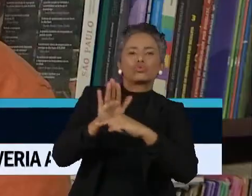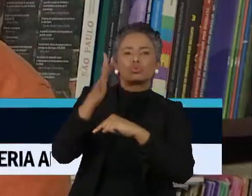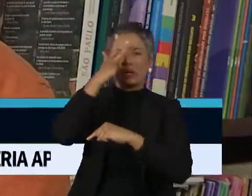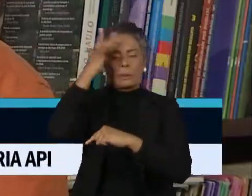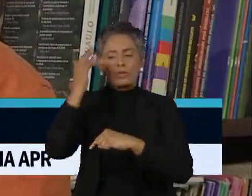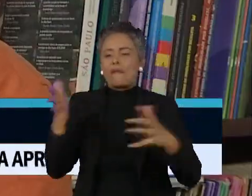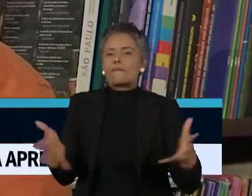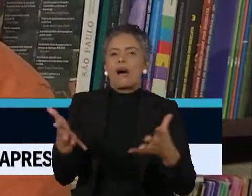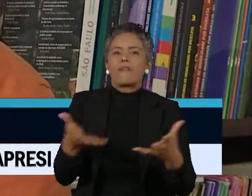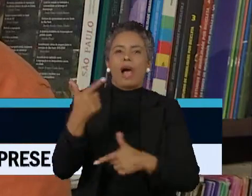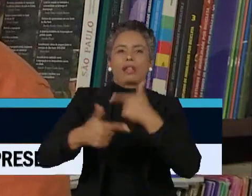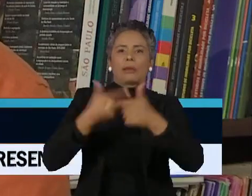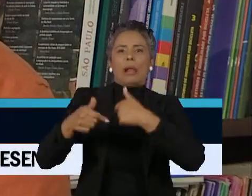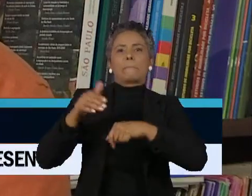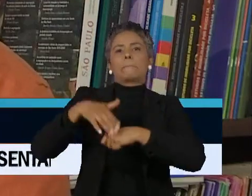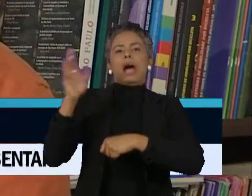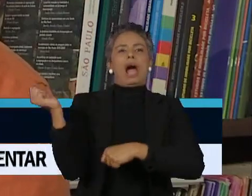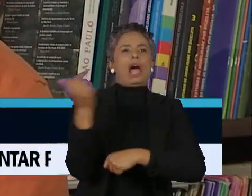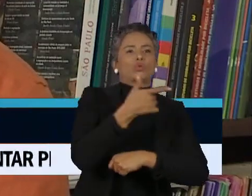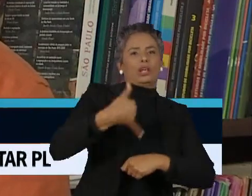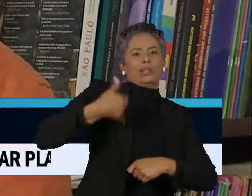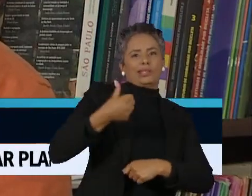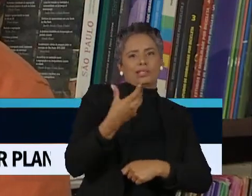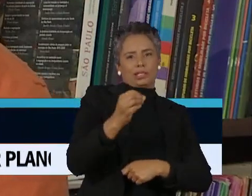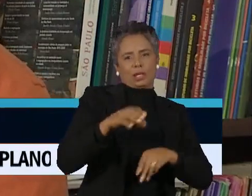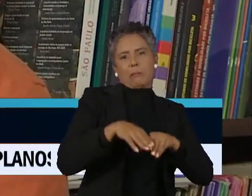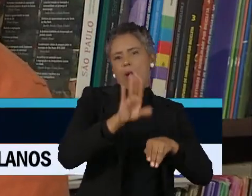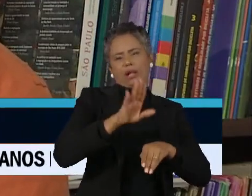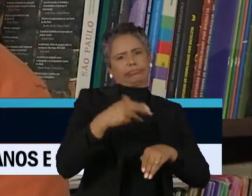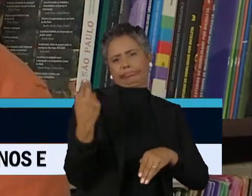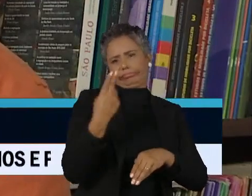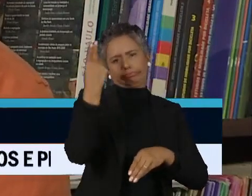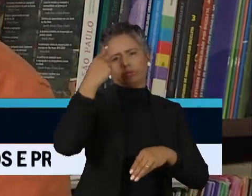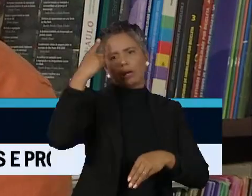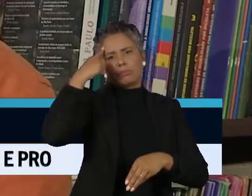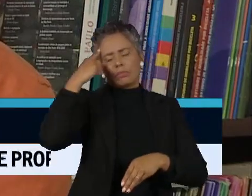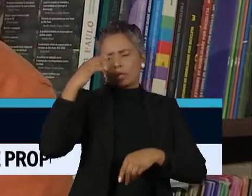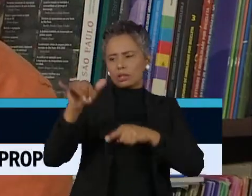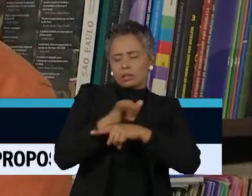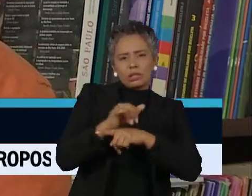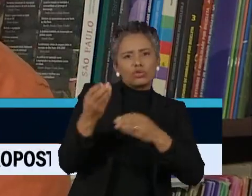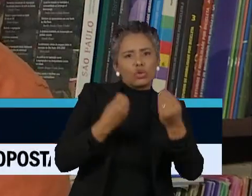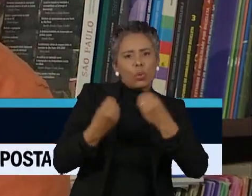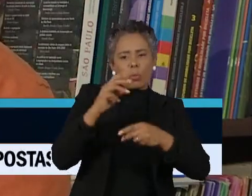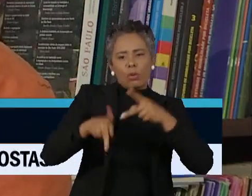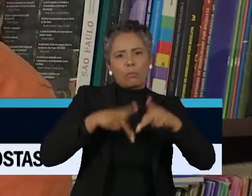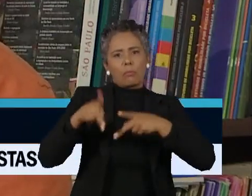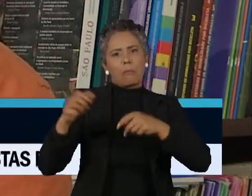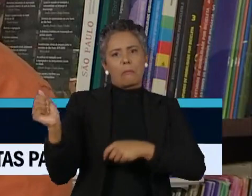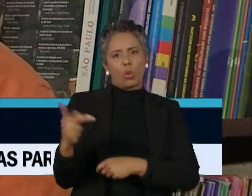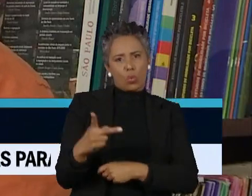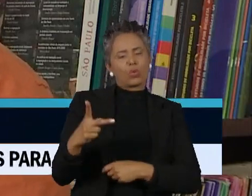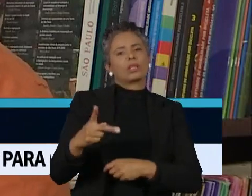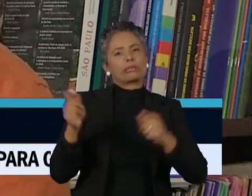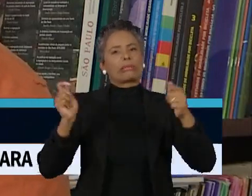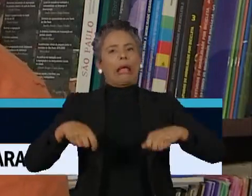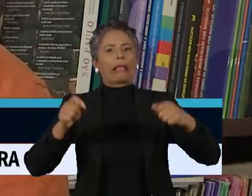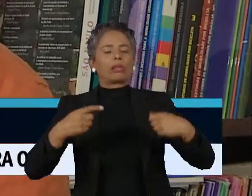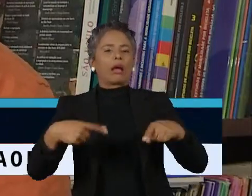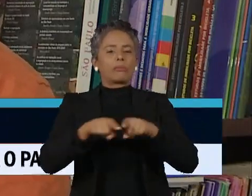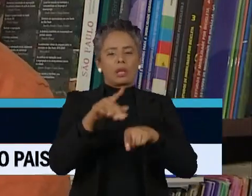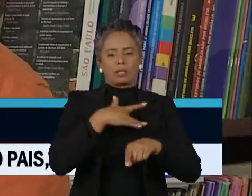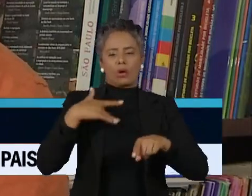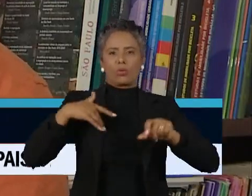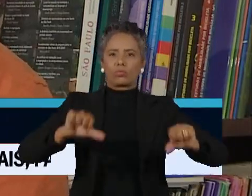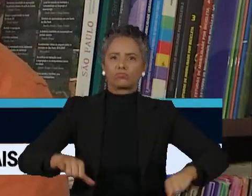trabalhar mais do que os 60 anos de idade. Então a gente precisa pensar em como a população vai se aposentar com bem-estar, saúde